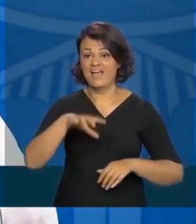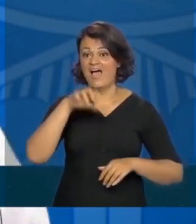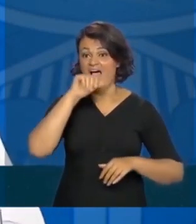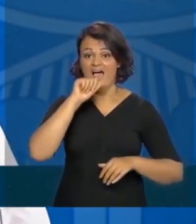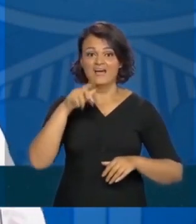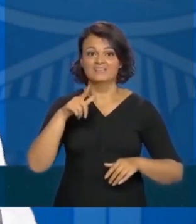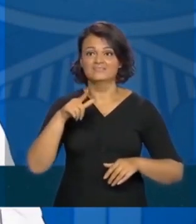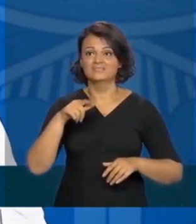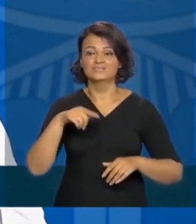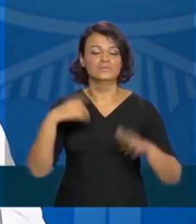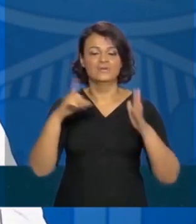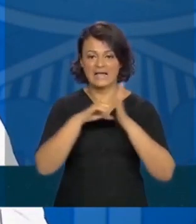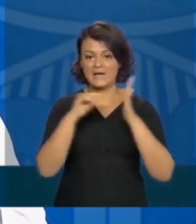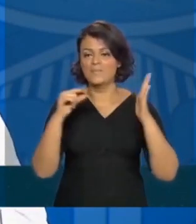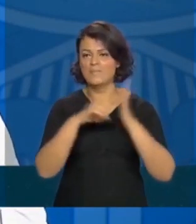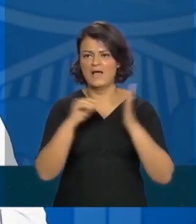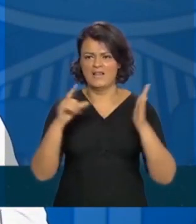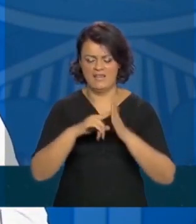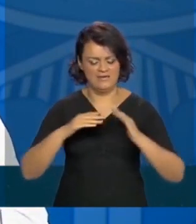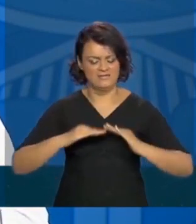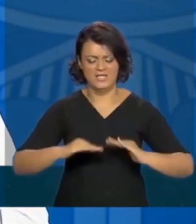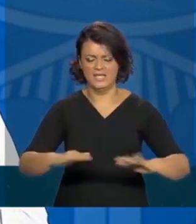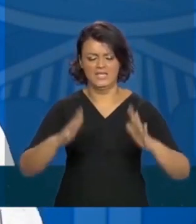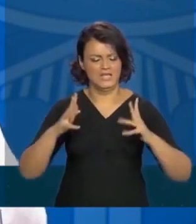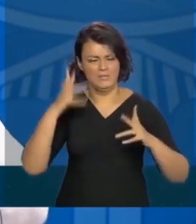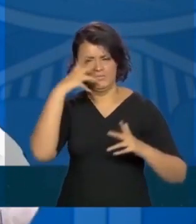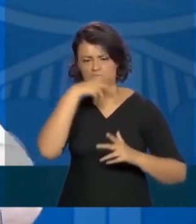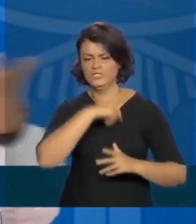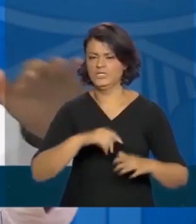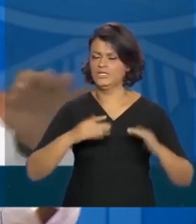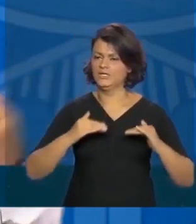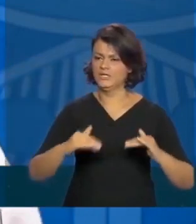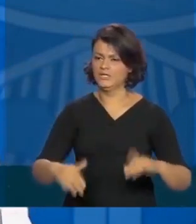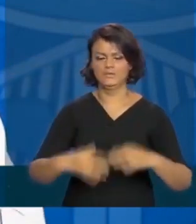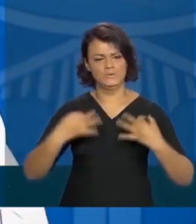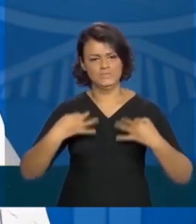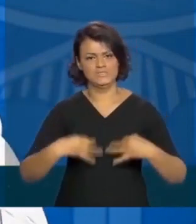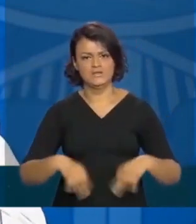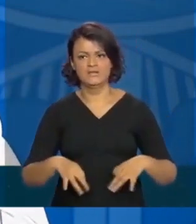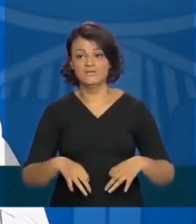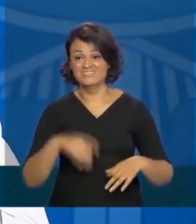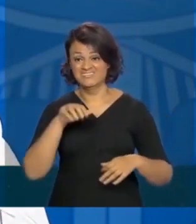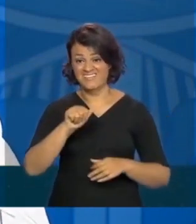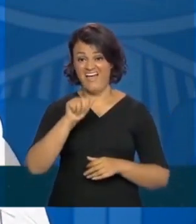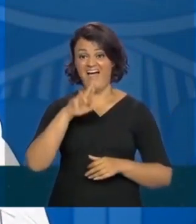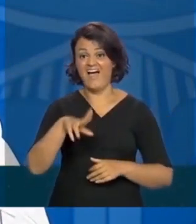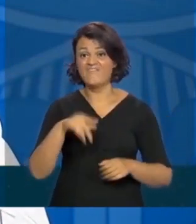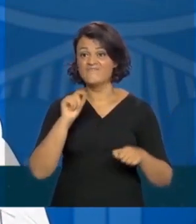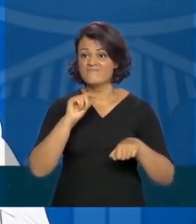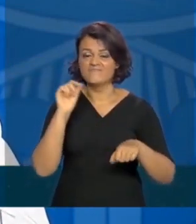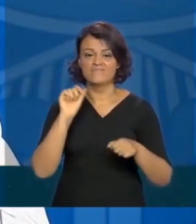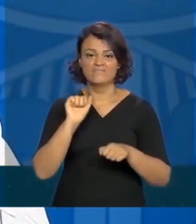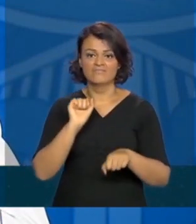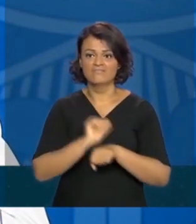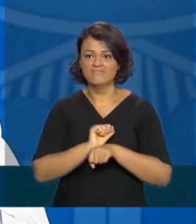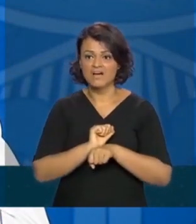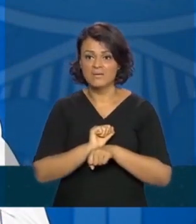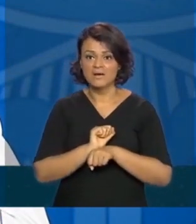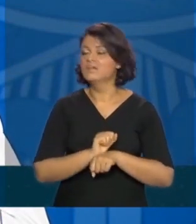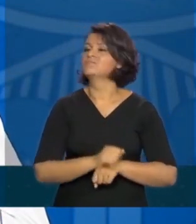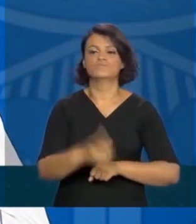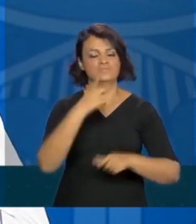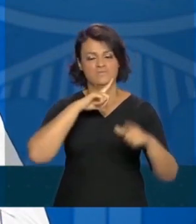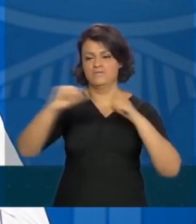aqui seja o Palácio do Planalto, com piso de mármore, e com todos vocês confortavelmente sentados, vocês não vão querer ficar aqui.